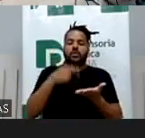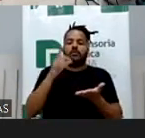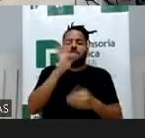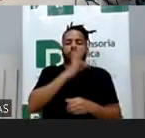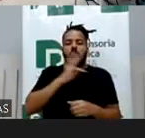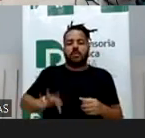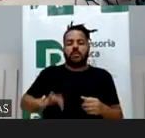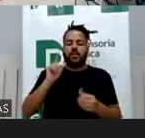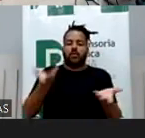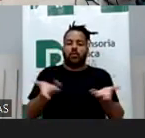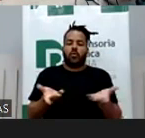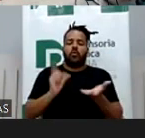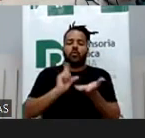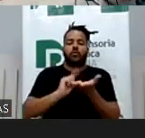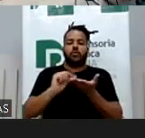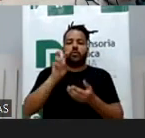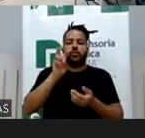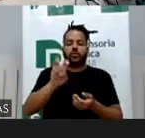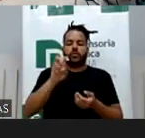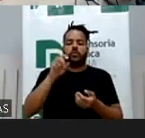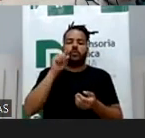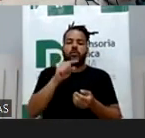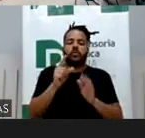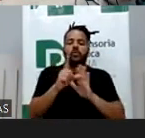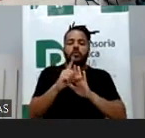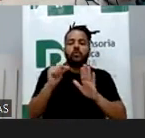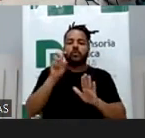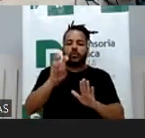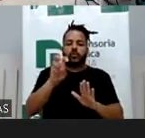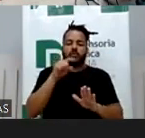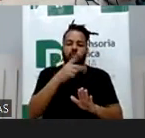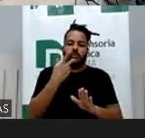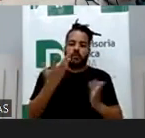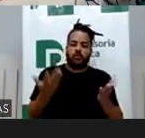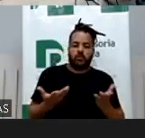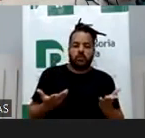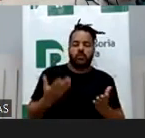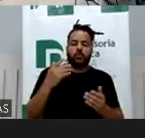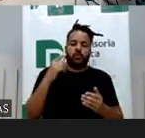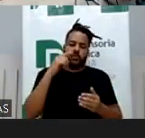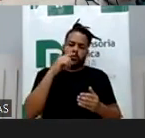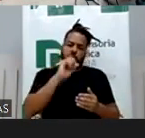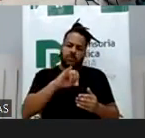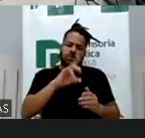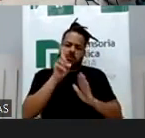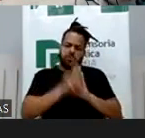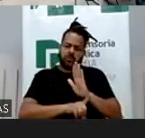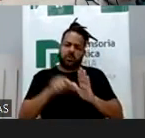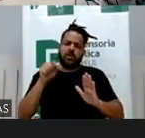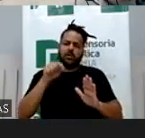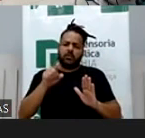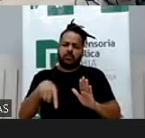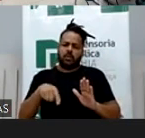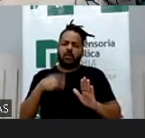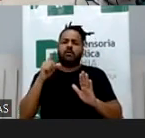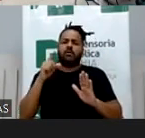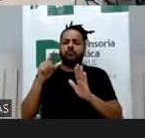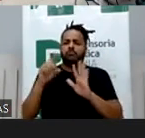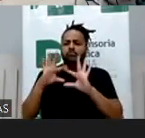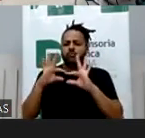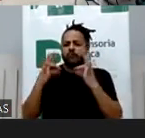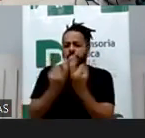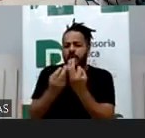que a gente discute aí no direito civil, se é um direito da personalidade autônoma ou se faz parte da privacidade, Adriano,